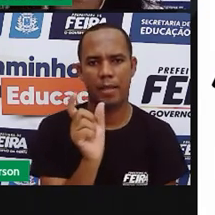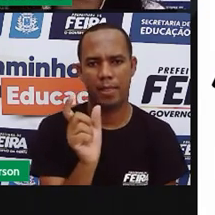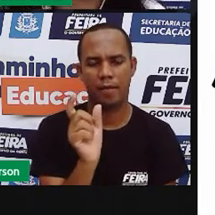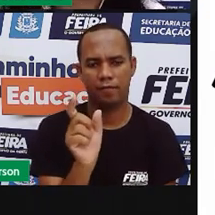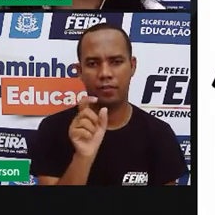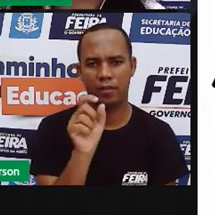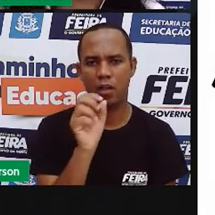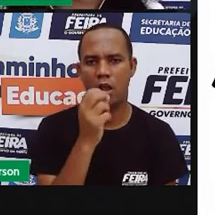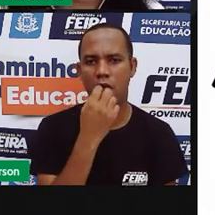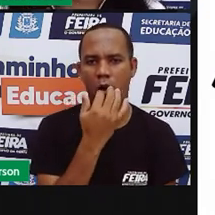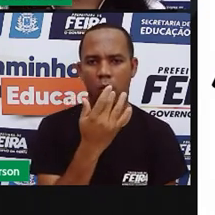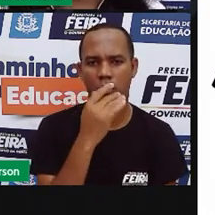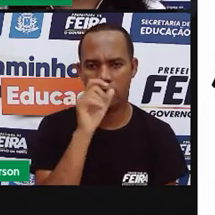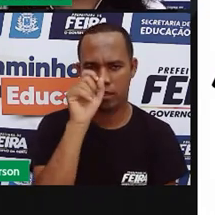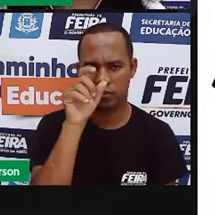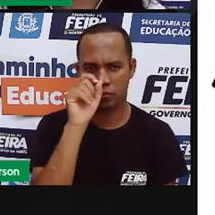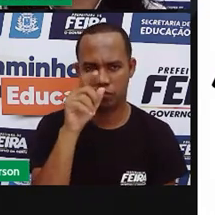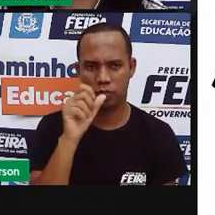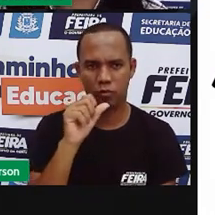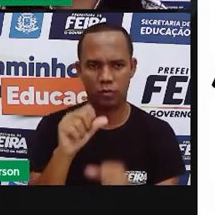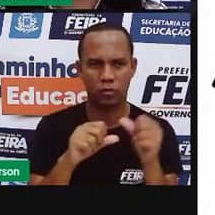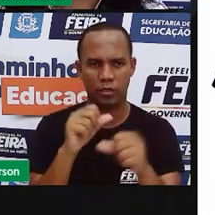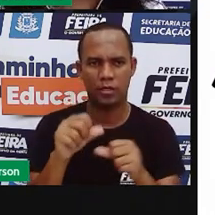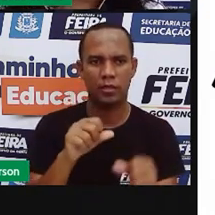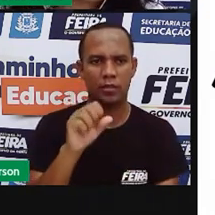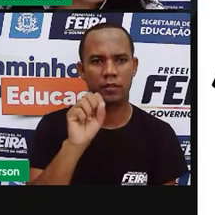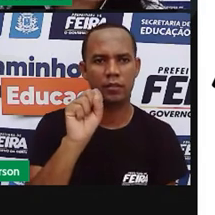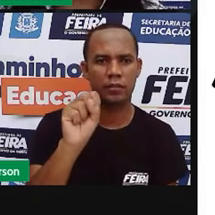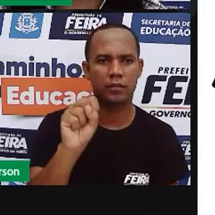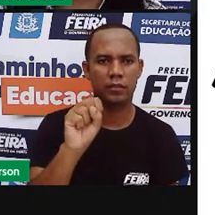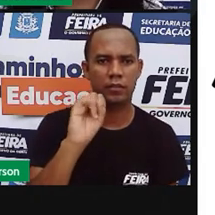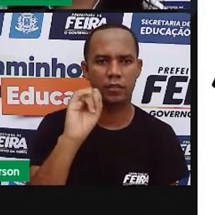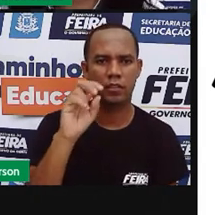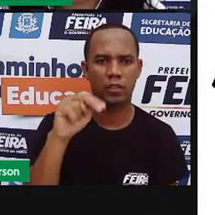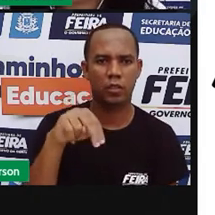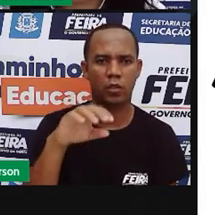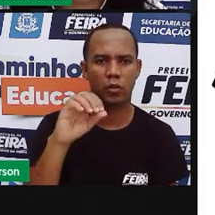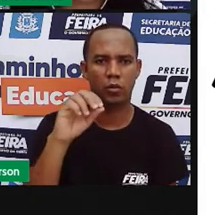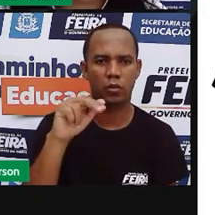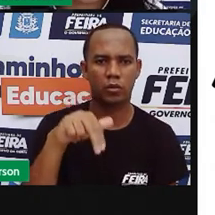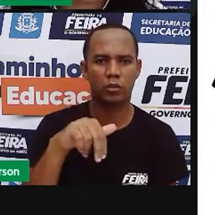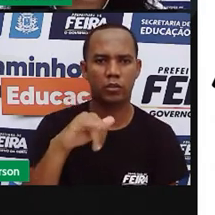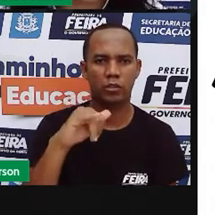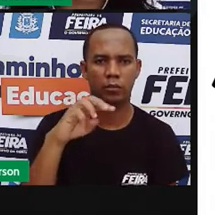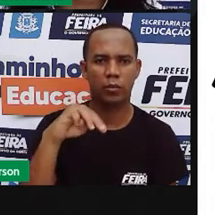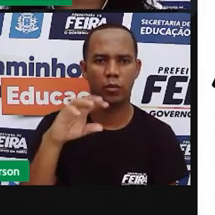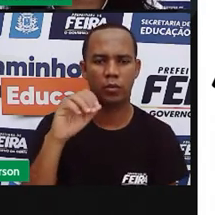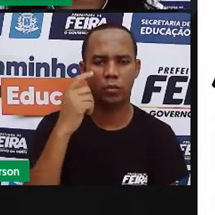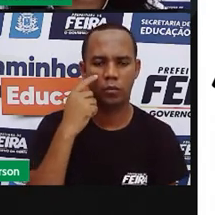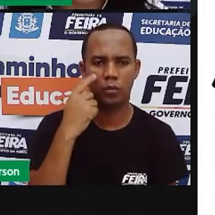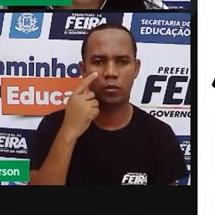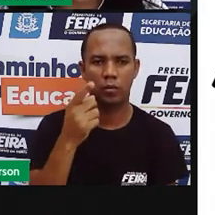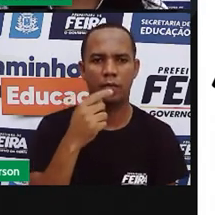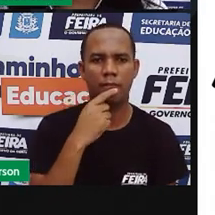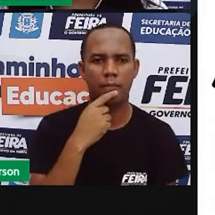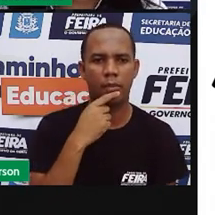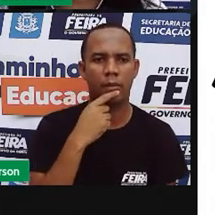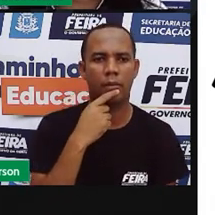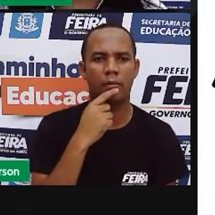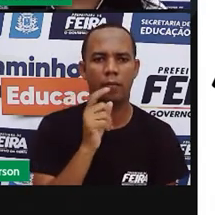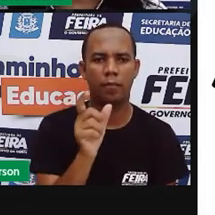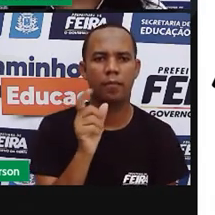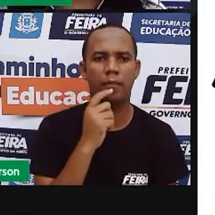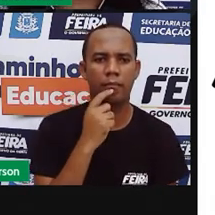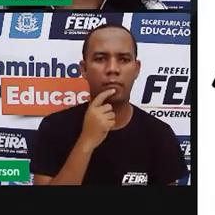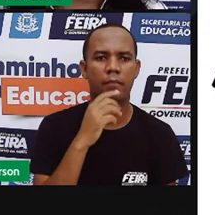azul, por sinônios. Maria está muito contente. Vamos